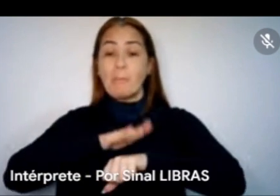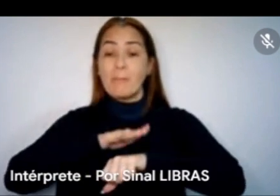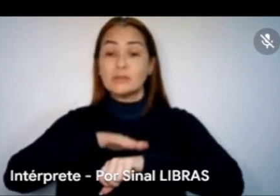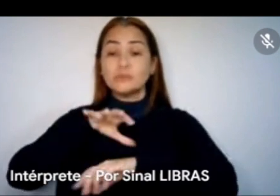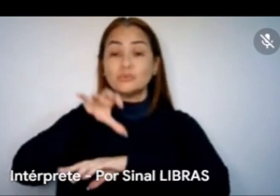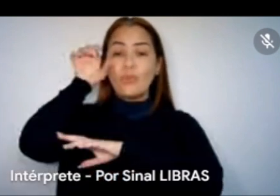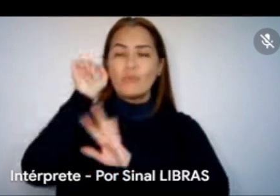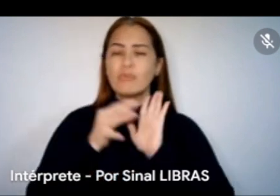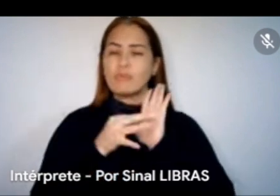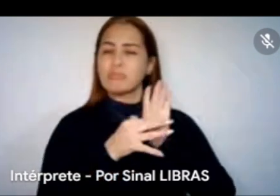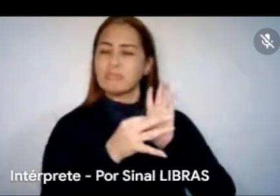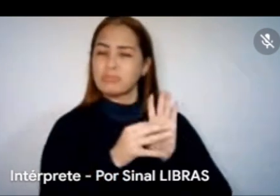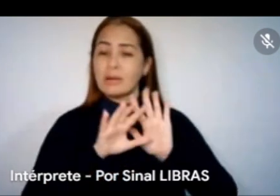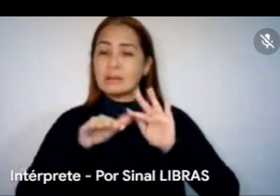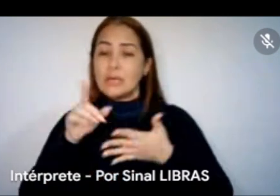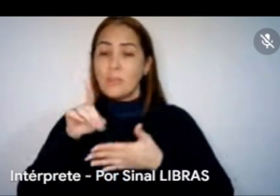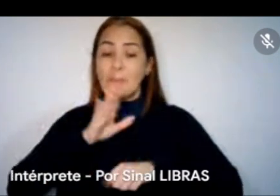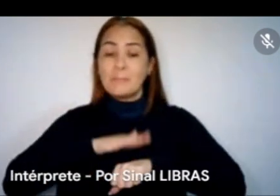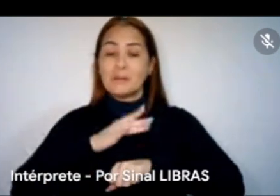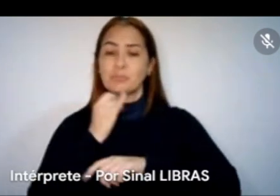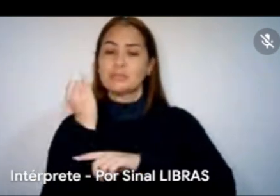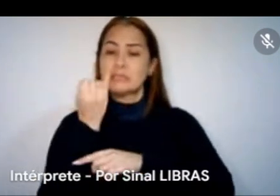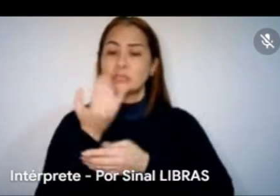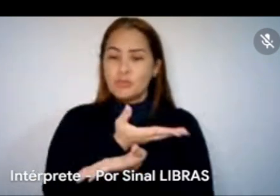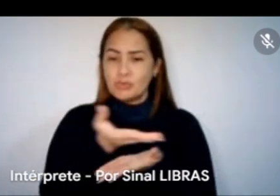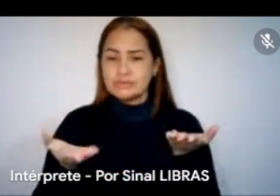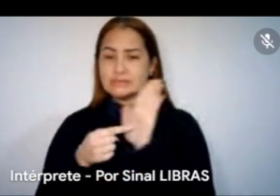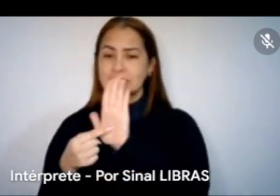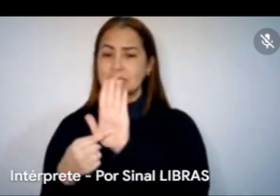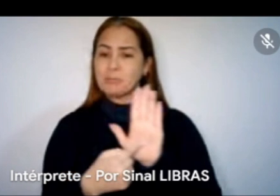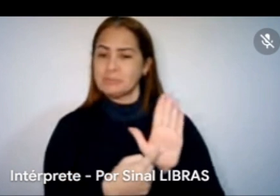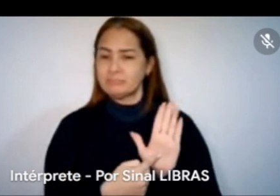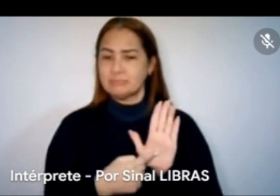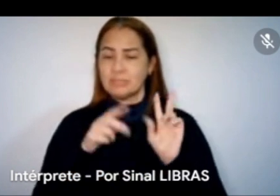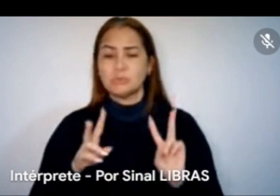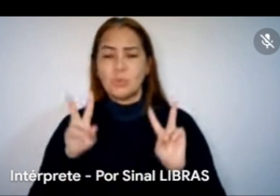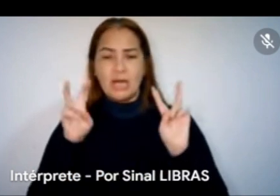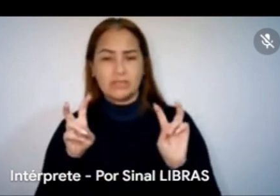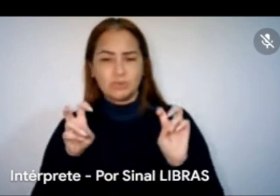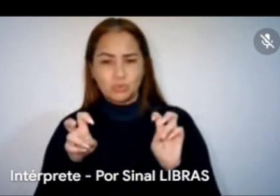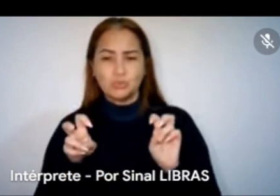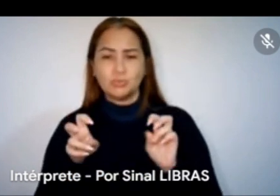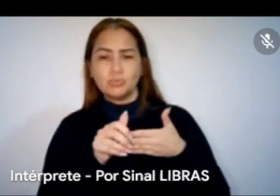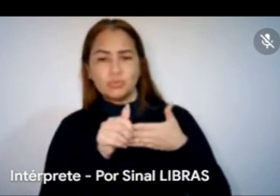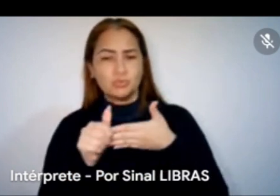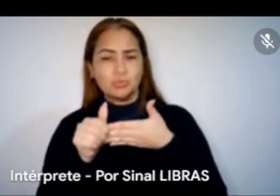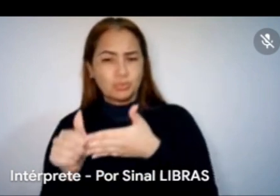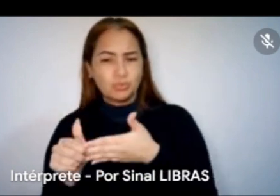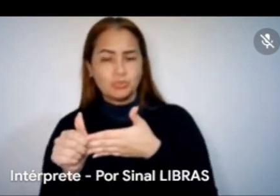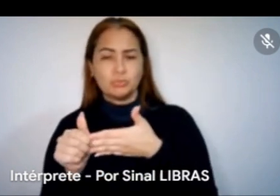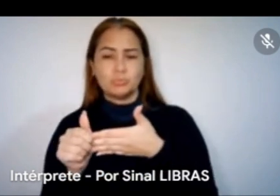apresentando, com base nas questões norteadoras apresentadas pela NECA,